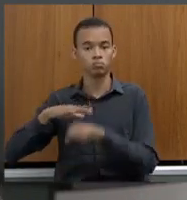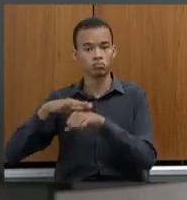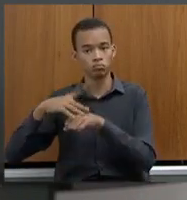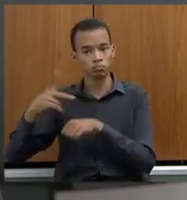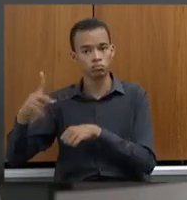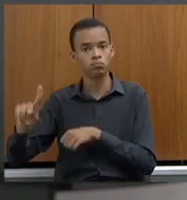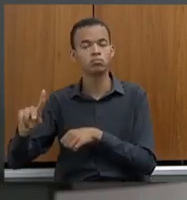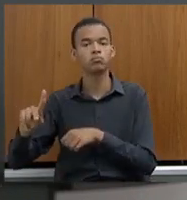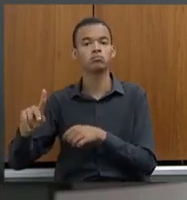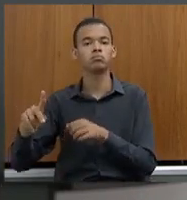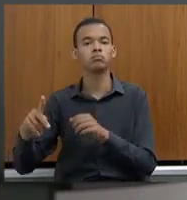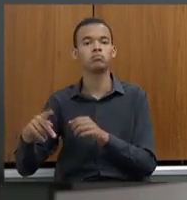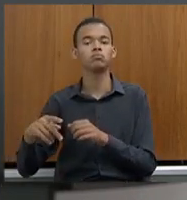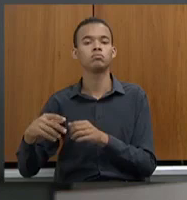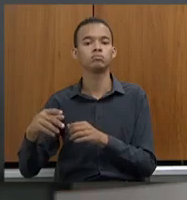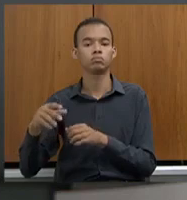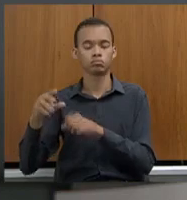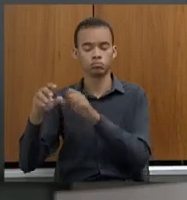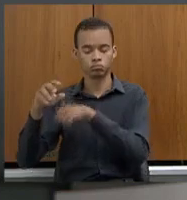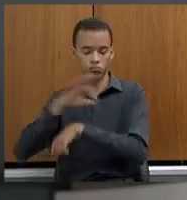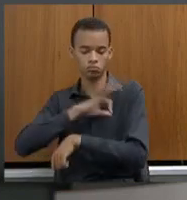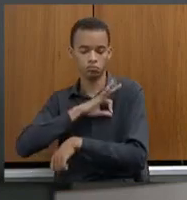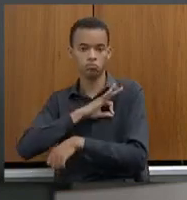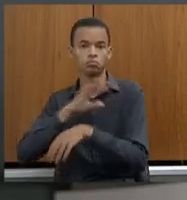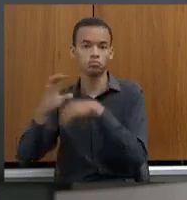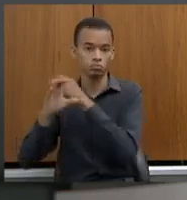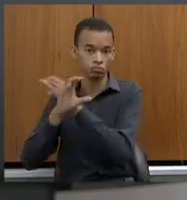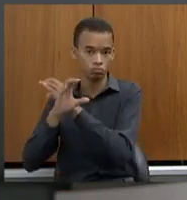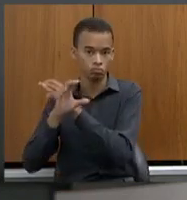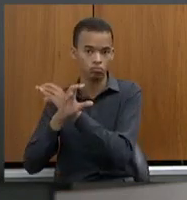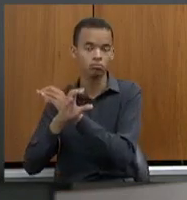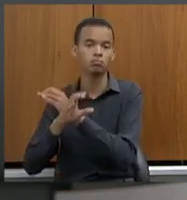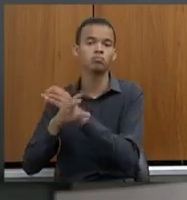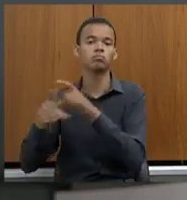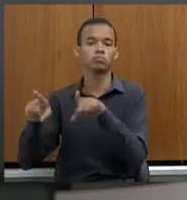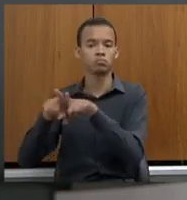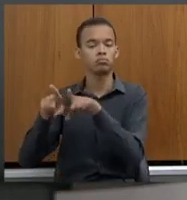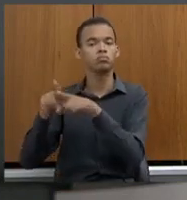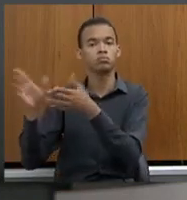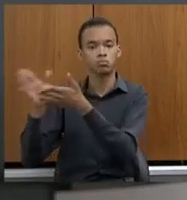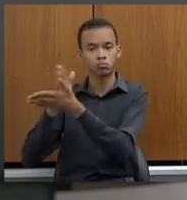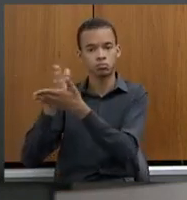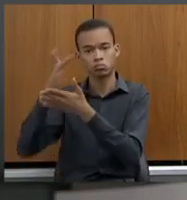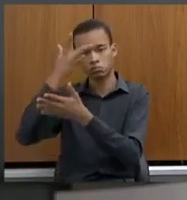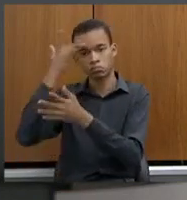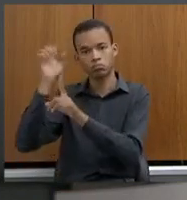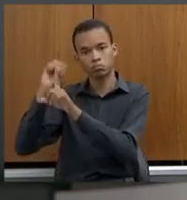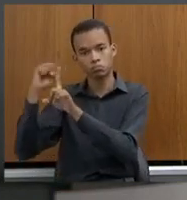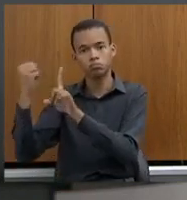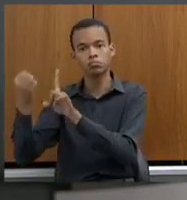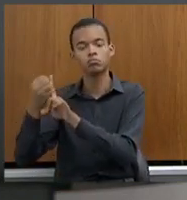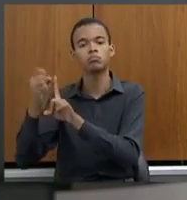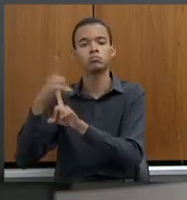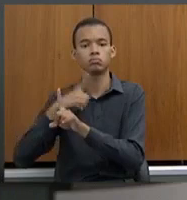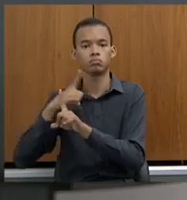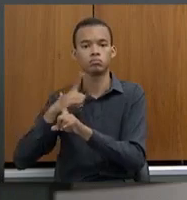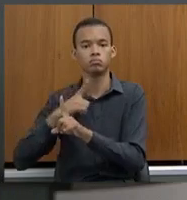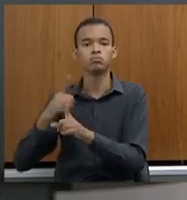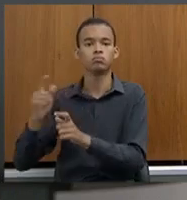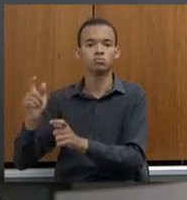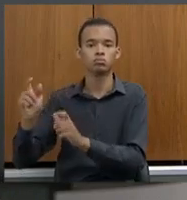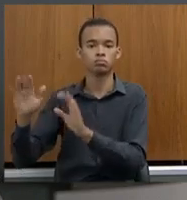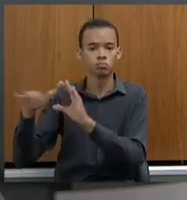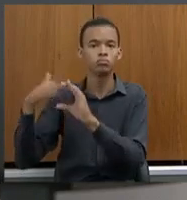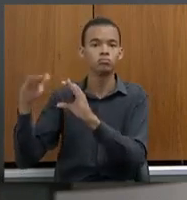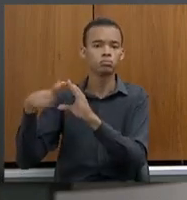civis e outras da própria população que chegam até a nós, deputados e deputadas.